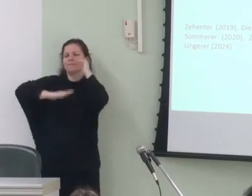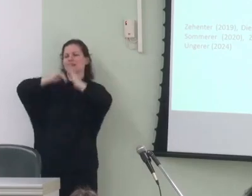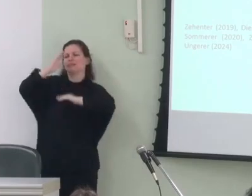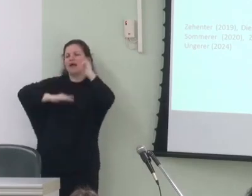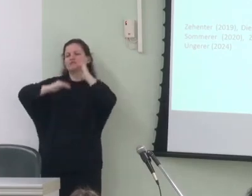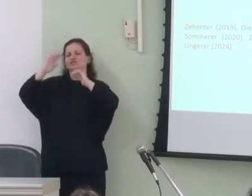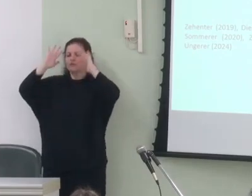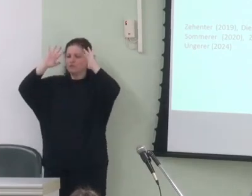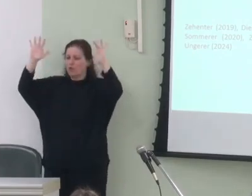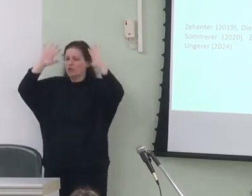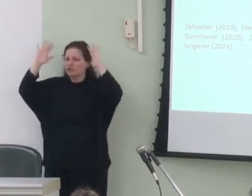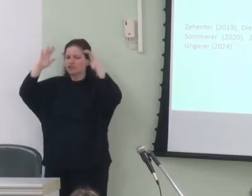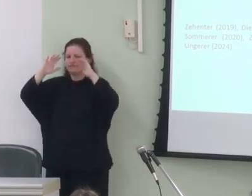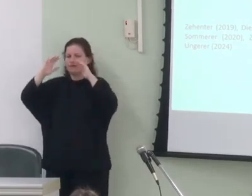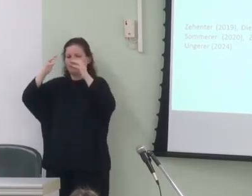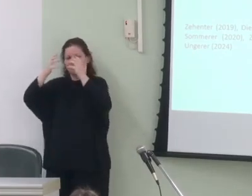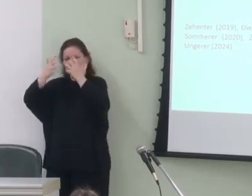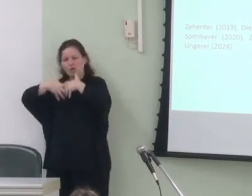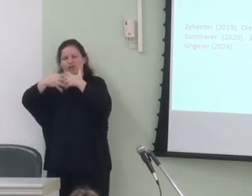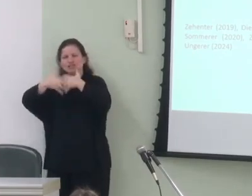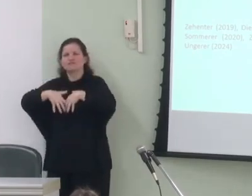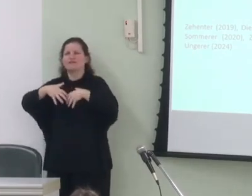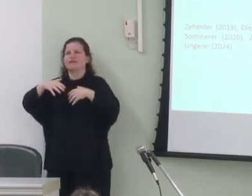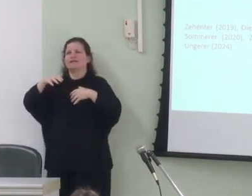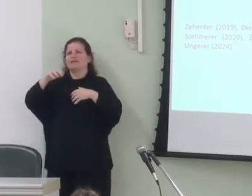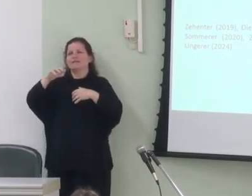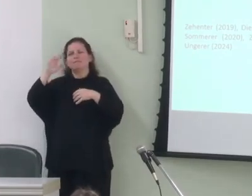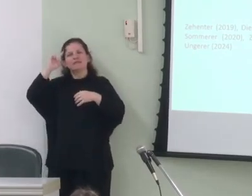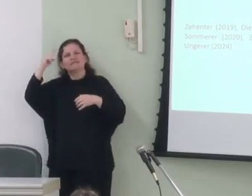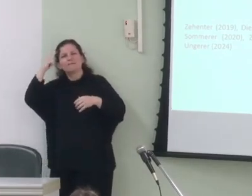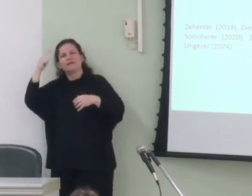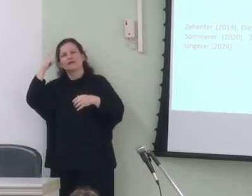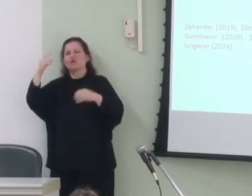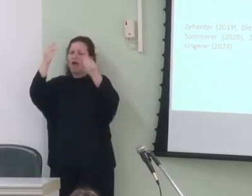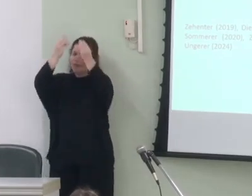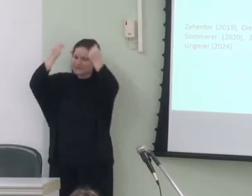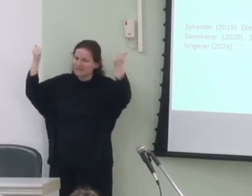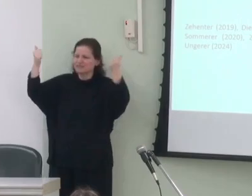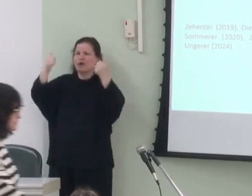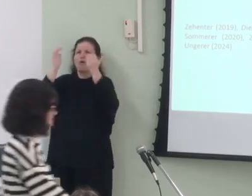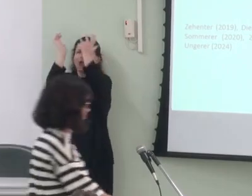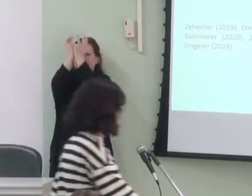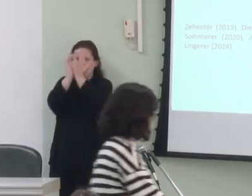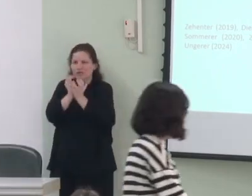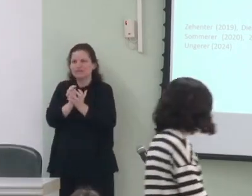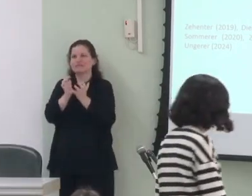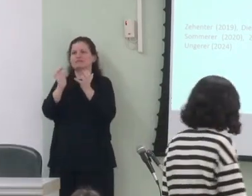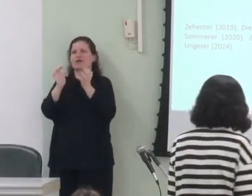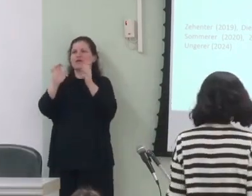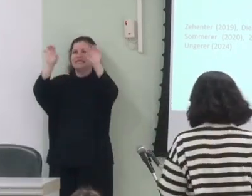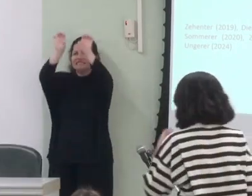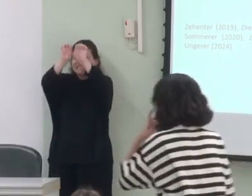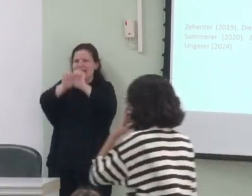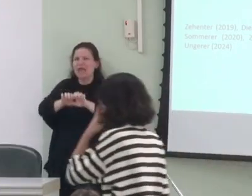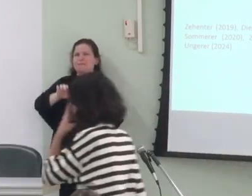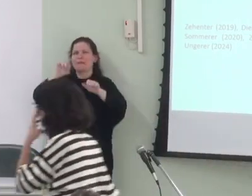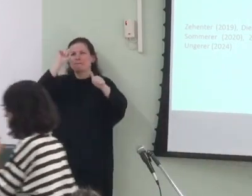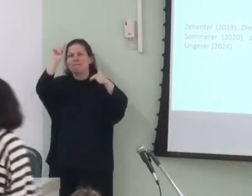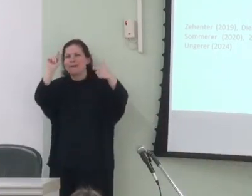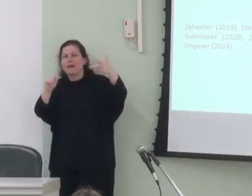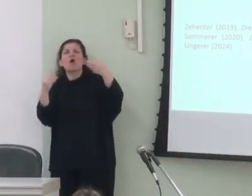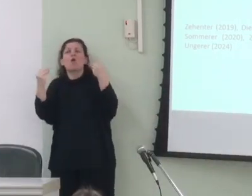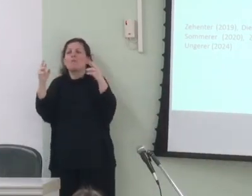pensamento analógico rotinização automatização abstração categorização esquematização se